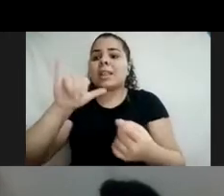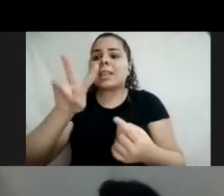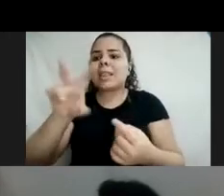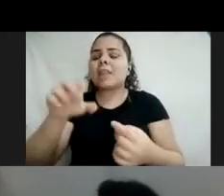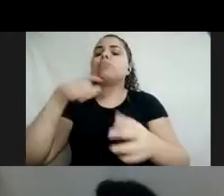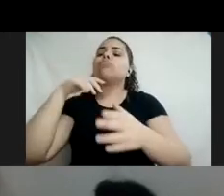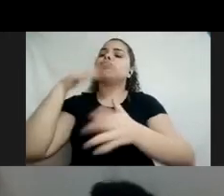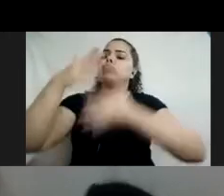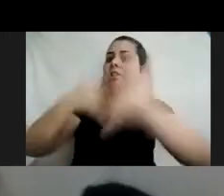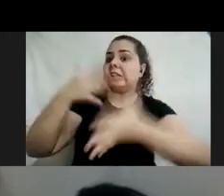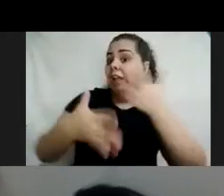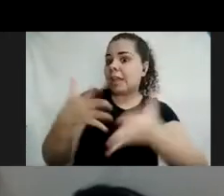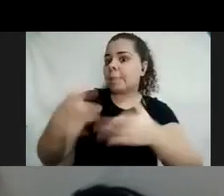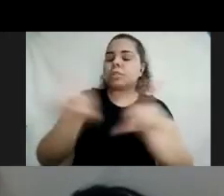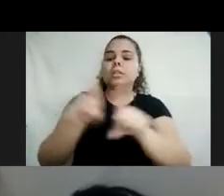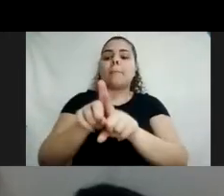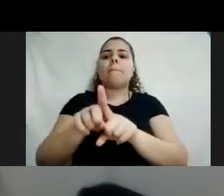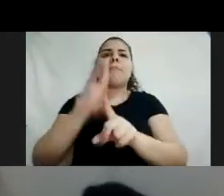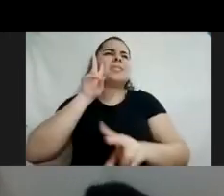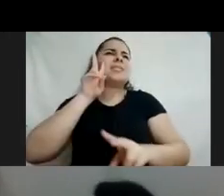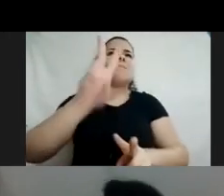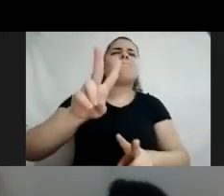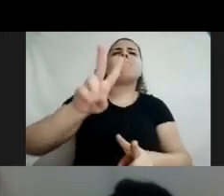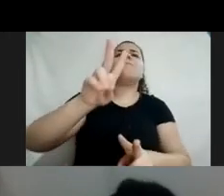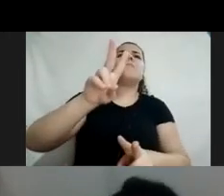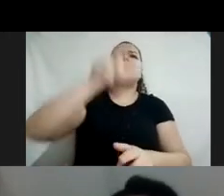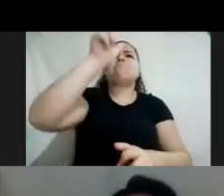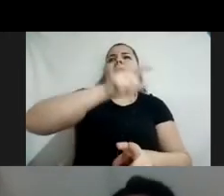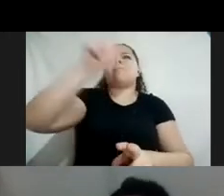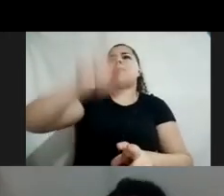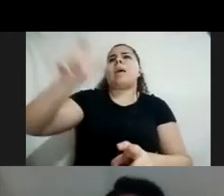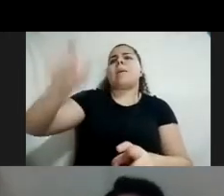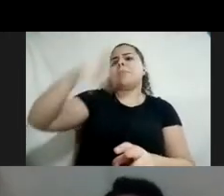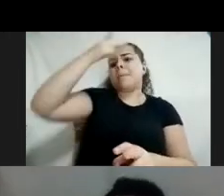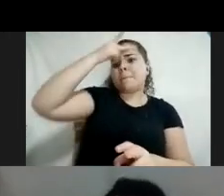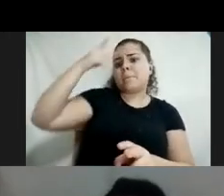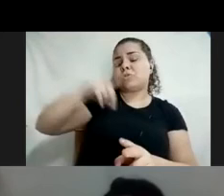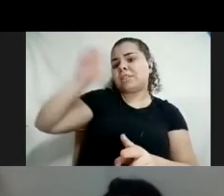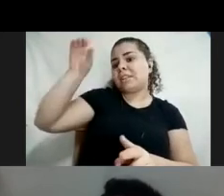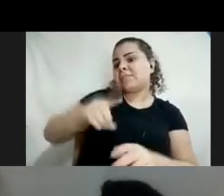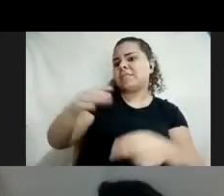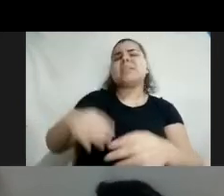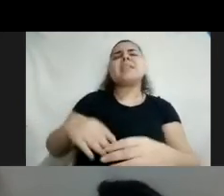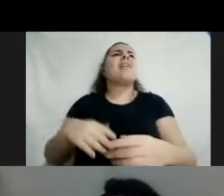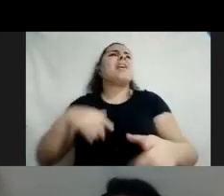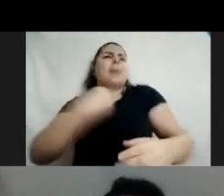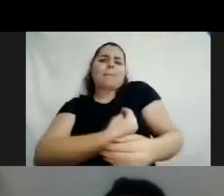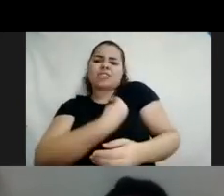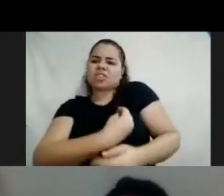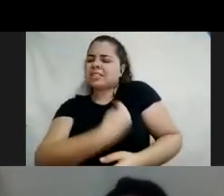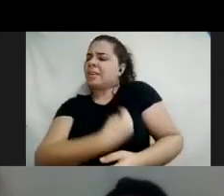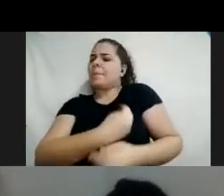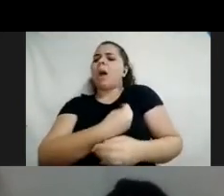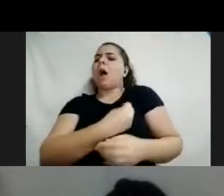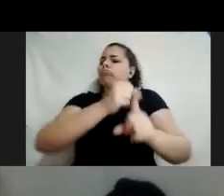com deficiência cada vez mais botando a cara no TikTok, no Instagram, no Facebook, participando